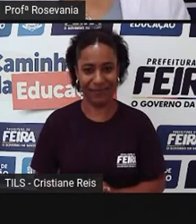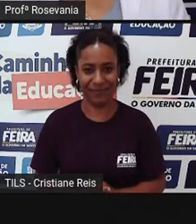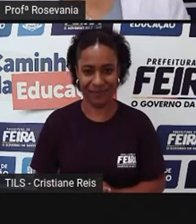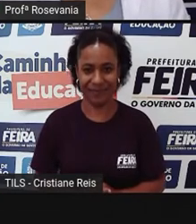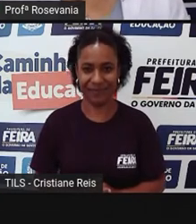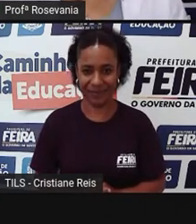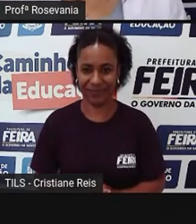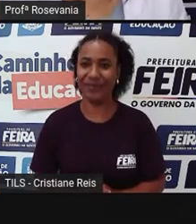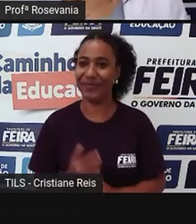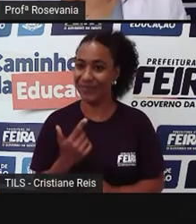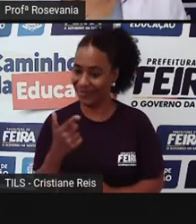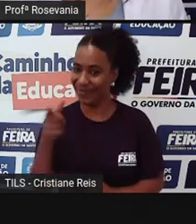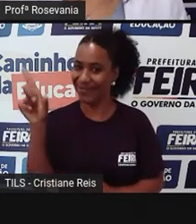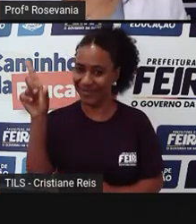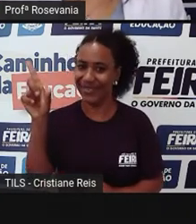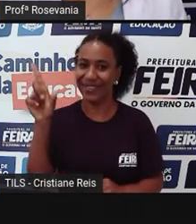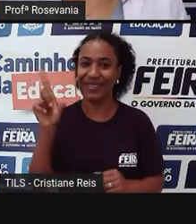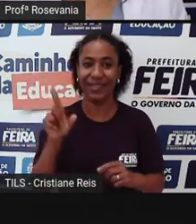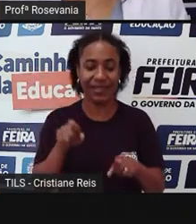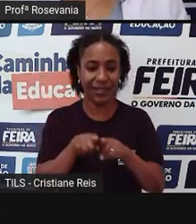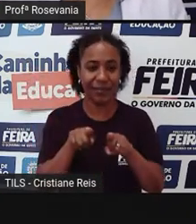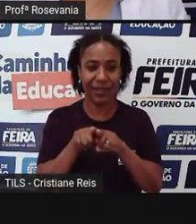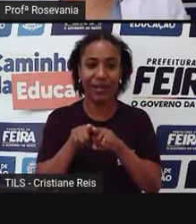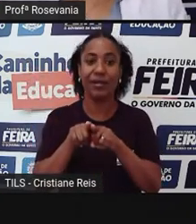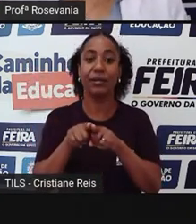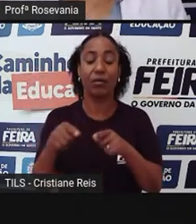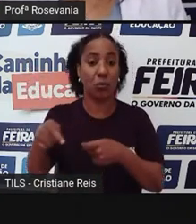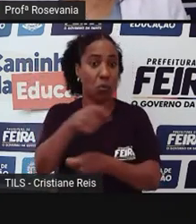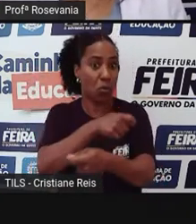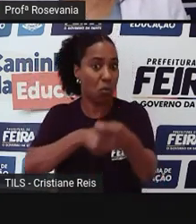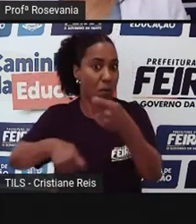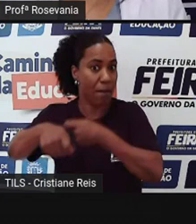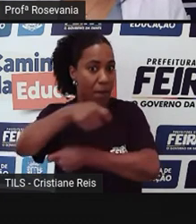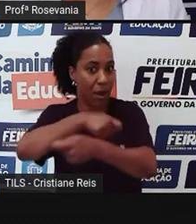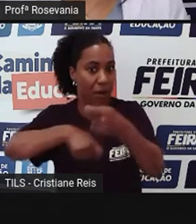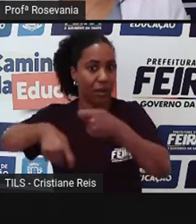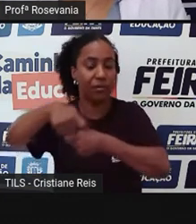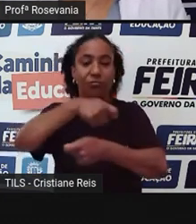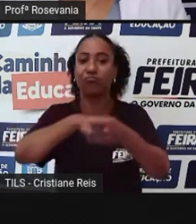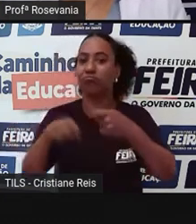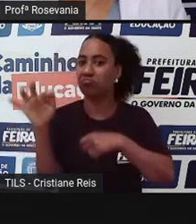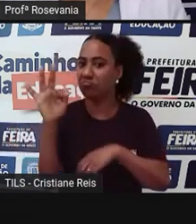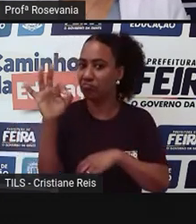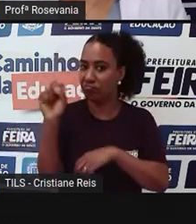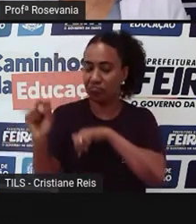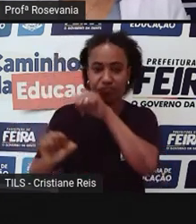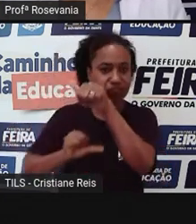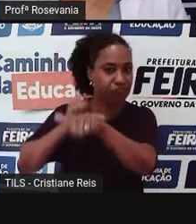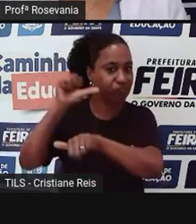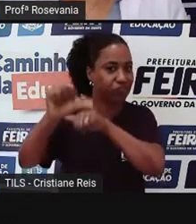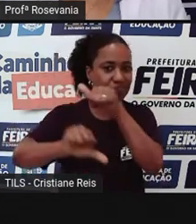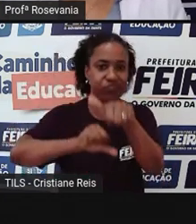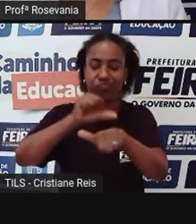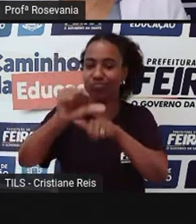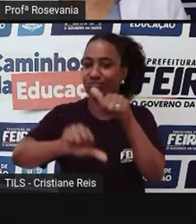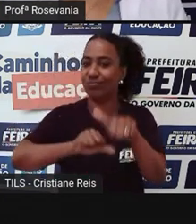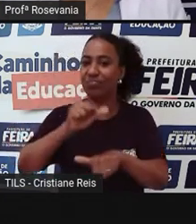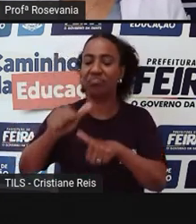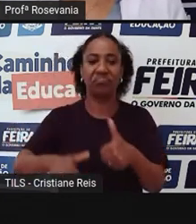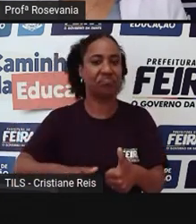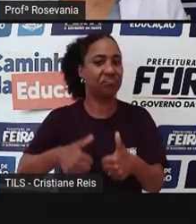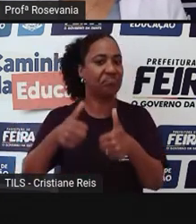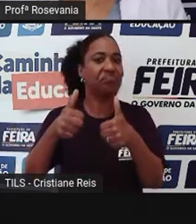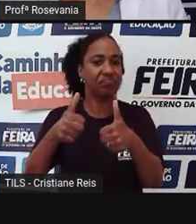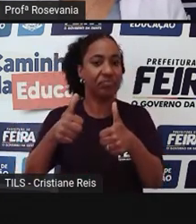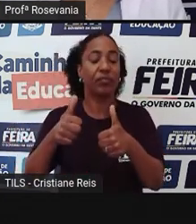Aqui, outra coisa que muda muito o espaço geográfico é o comércio, e o nosso comércio é cada vez mais atuante, o comércio é o ponto forte